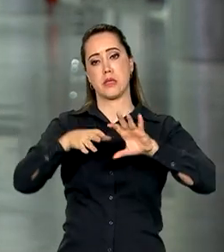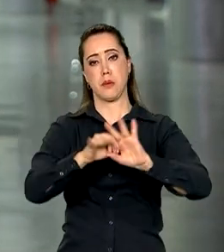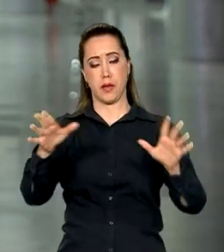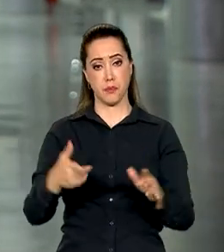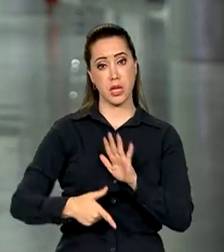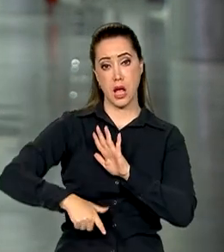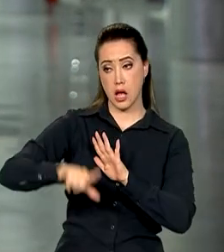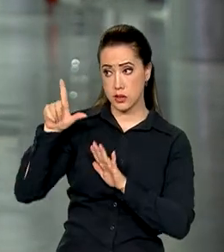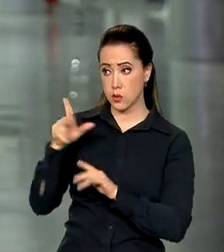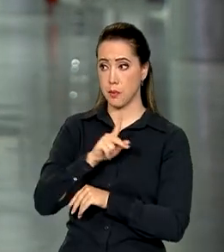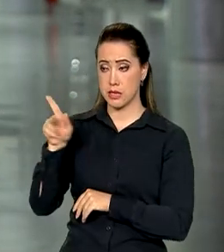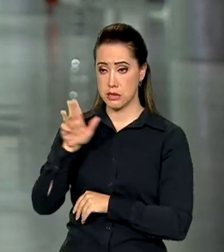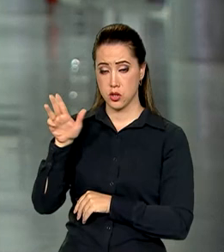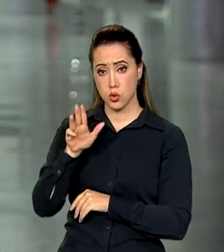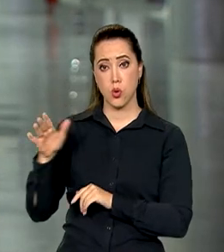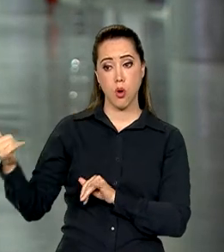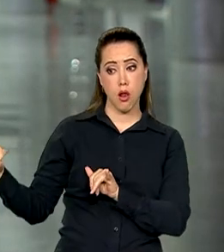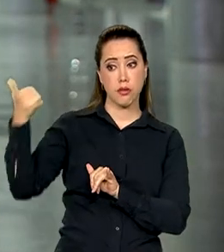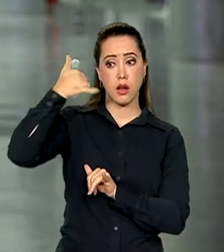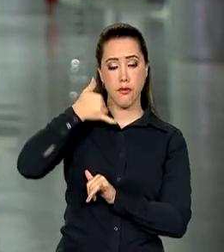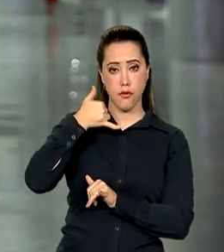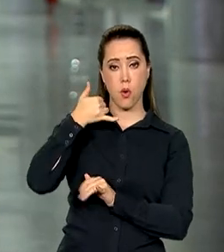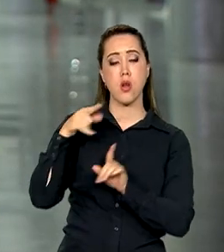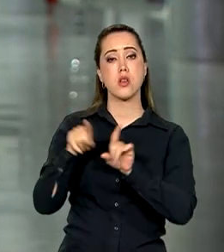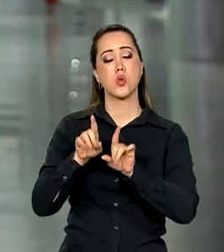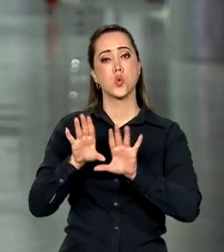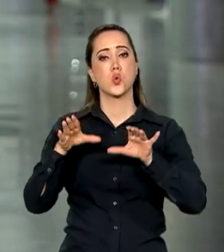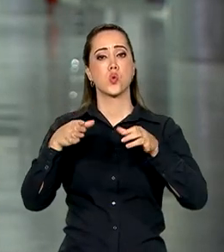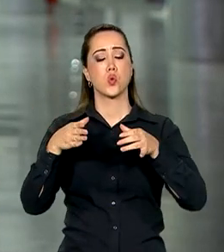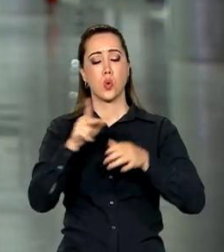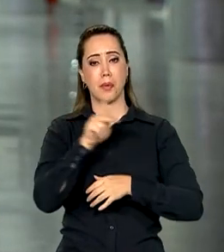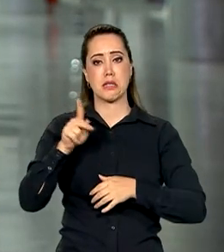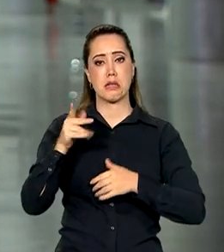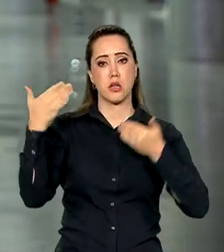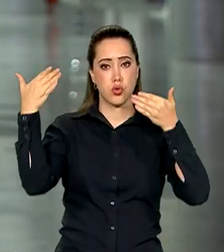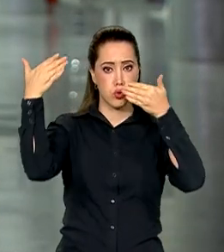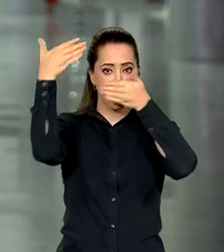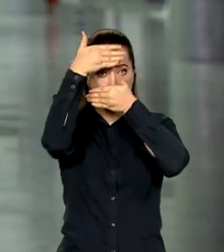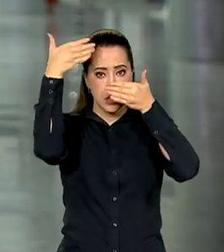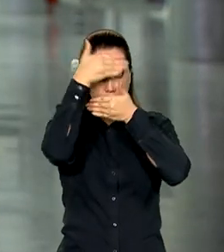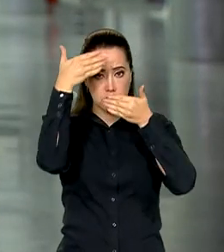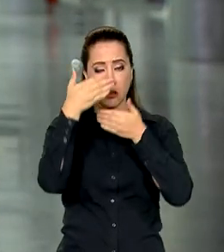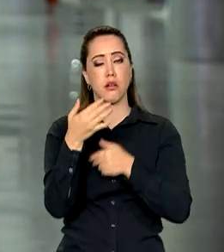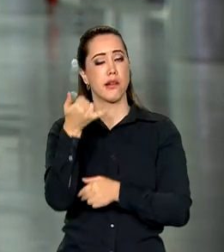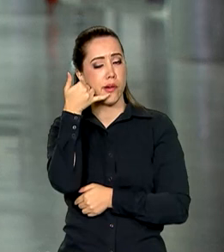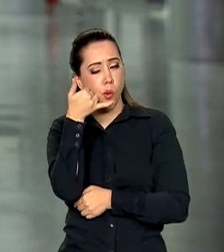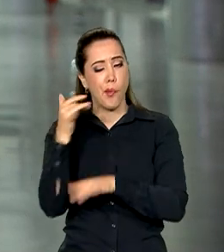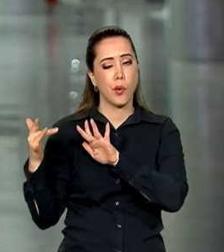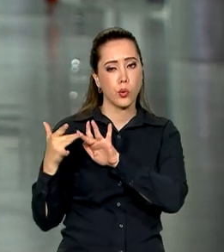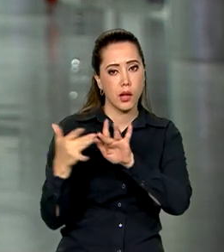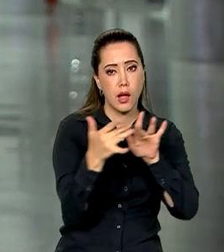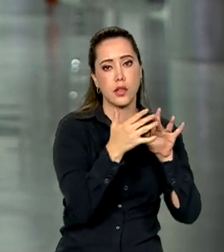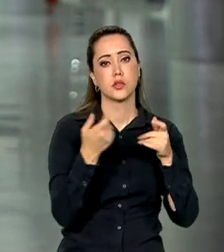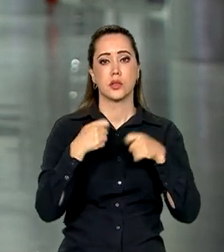Irã quando falou sobre a situação do grupo de brasileiros que aguarda ainda a saída da faixa de Gaza próximos